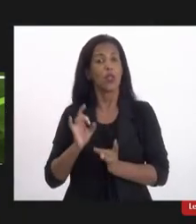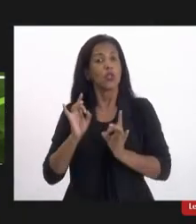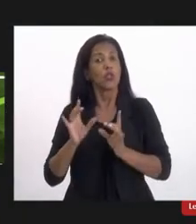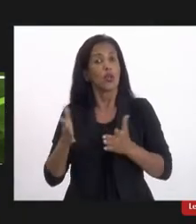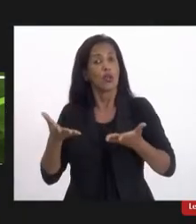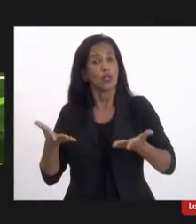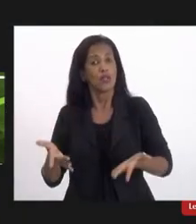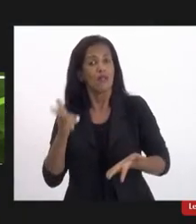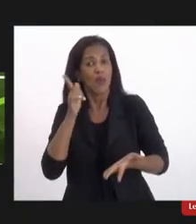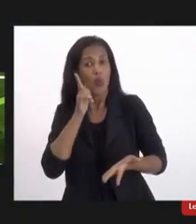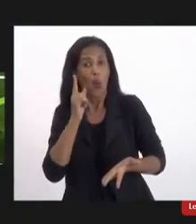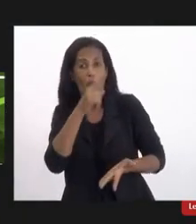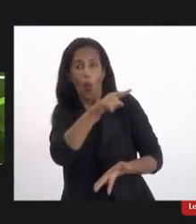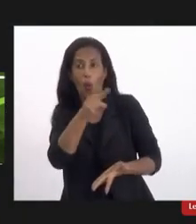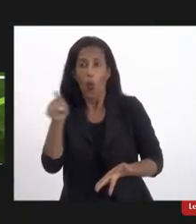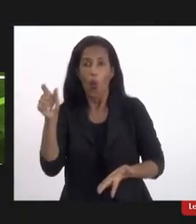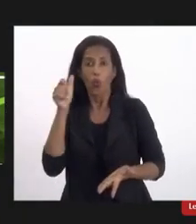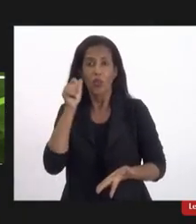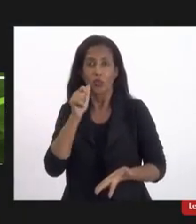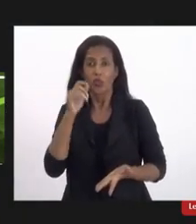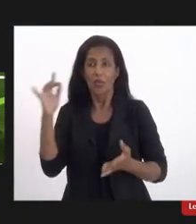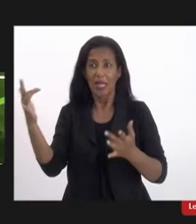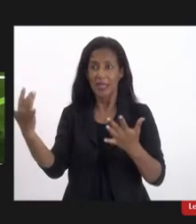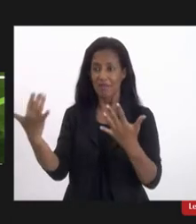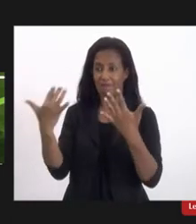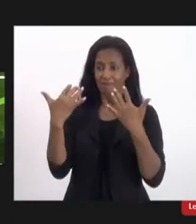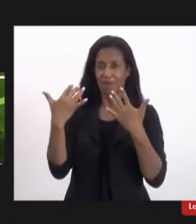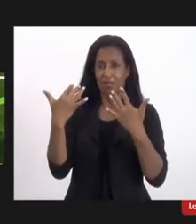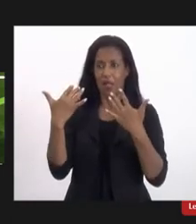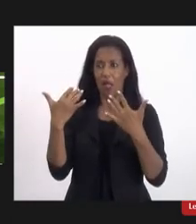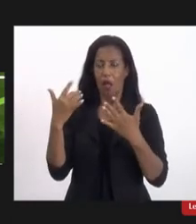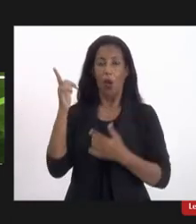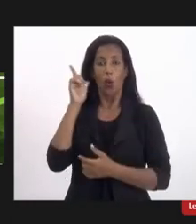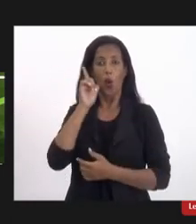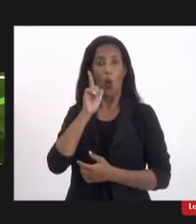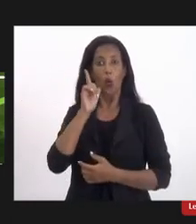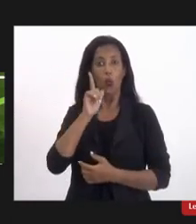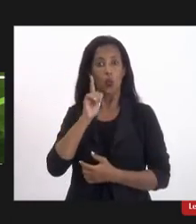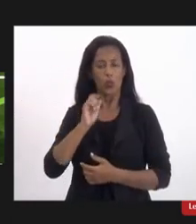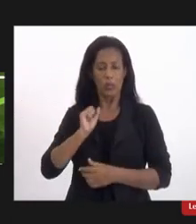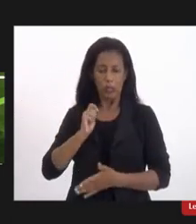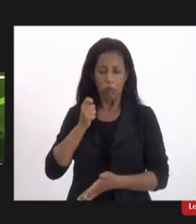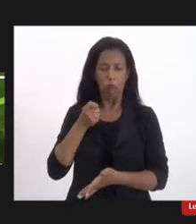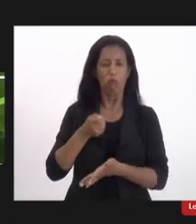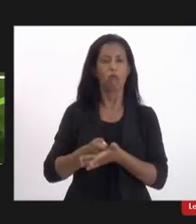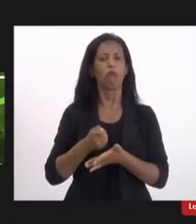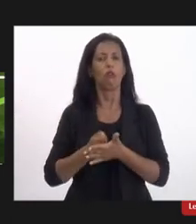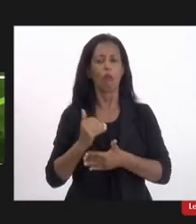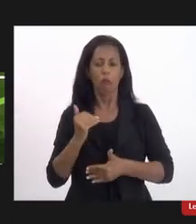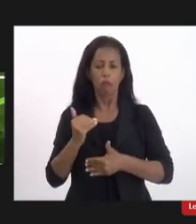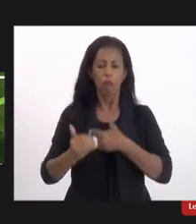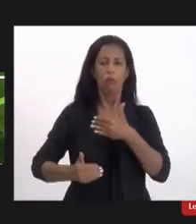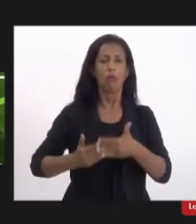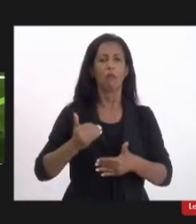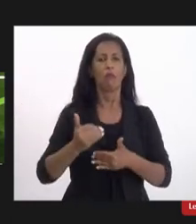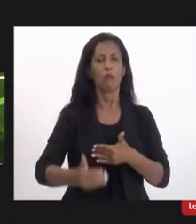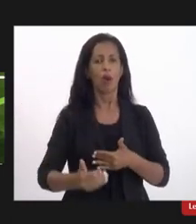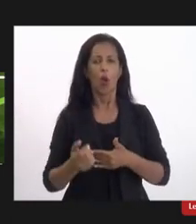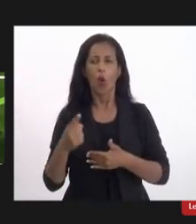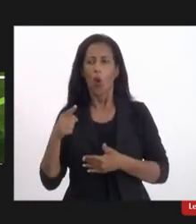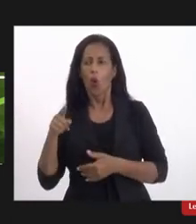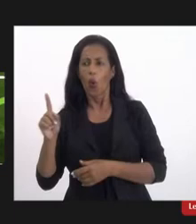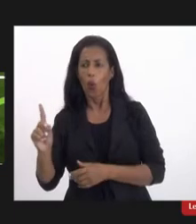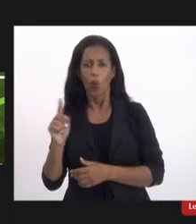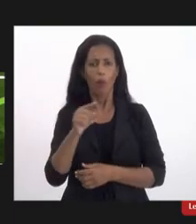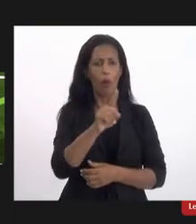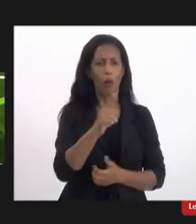que outras mulheres consigam enfrentar aquela barreira uma dando apoio